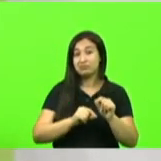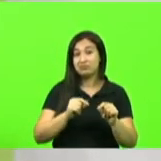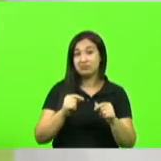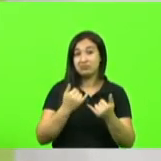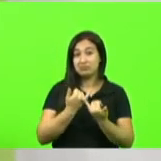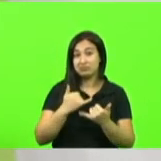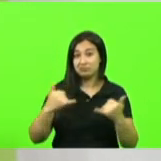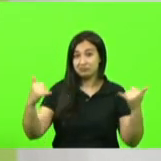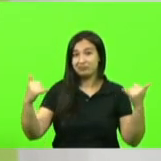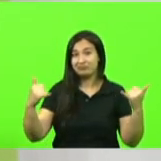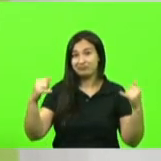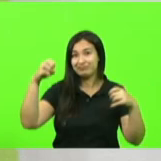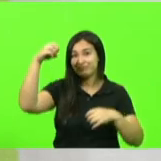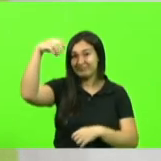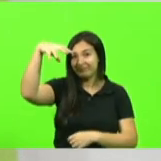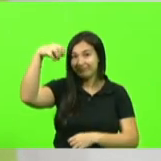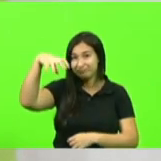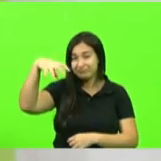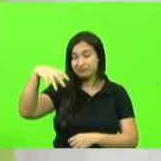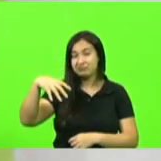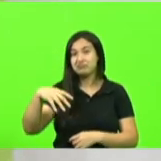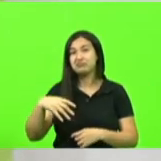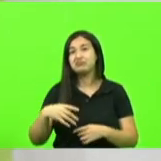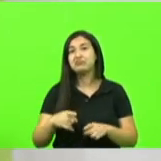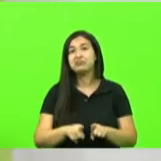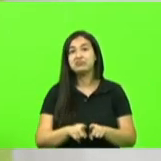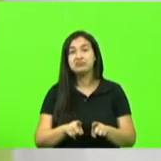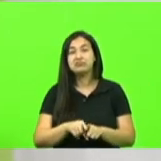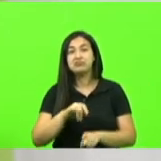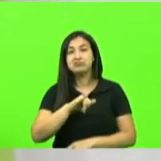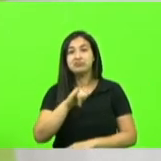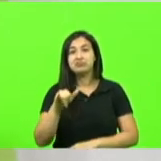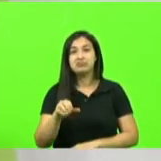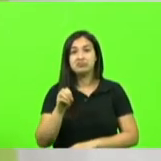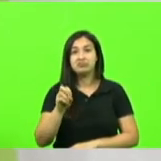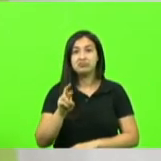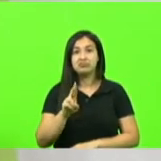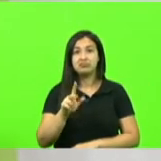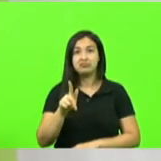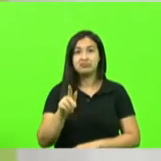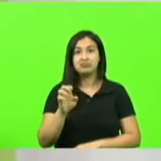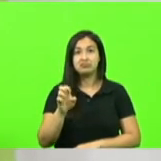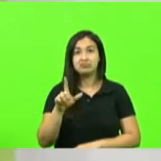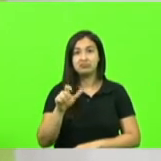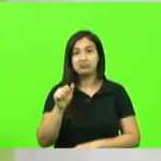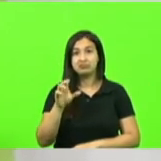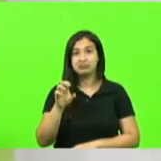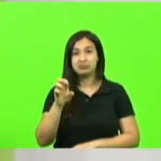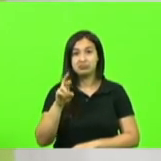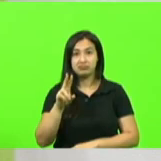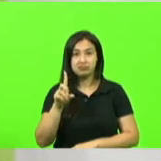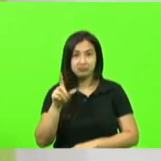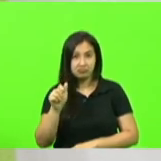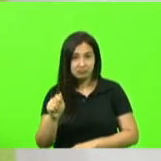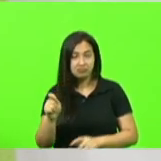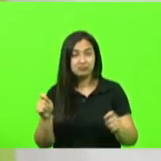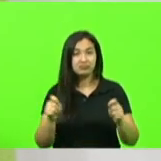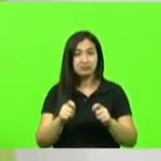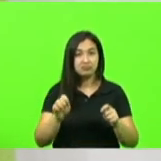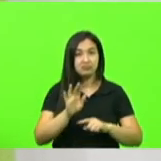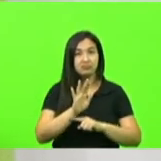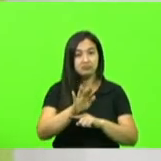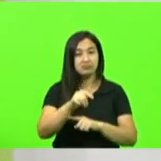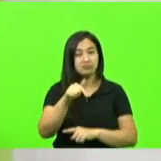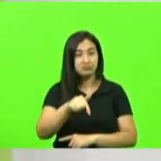aliás a Engie ou a Jorge Lacerda tem condições de suprir 25% da demanda do estado de Santa